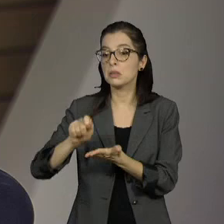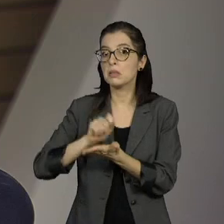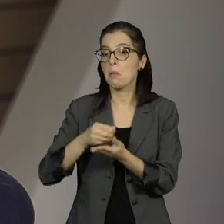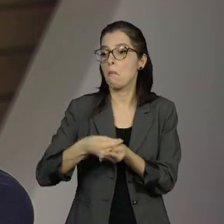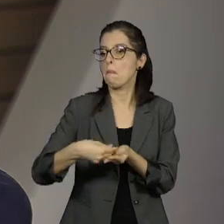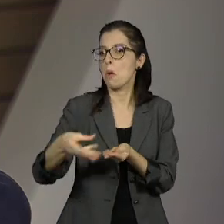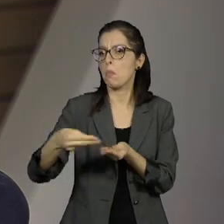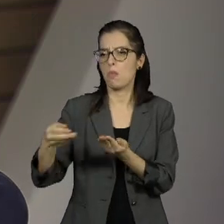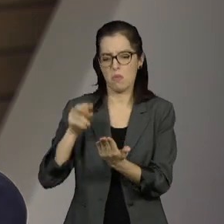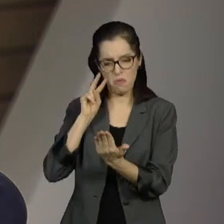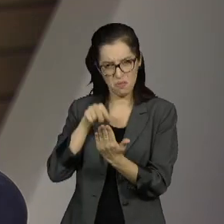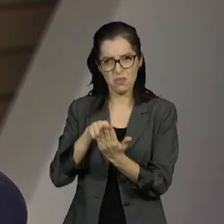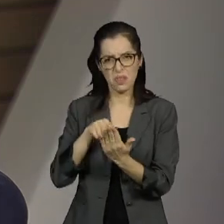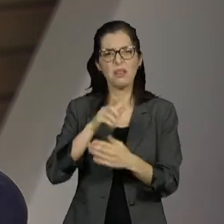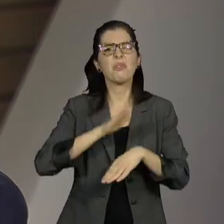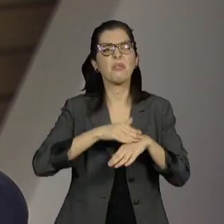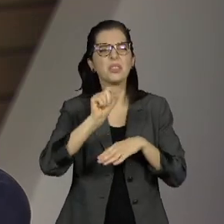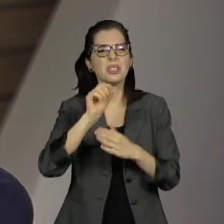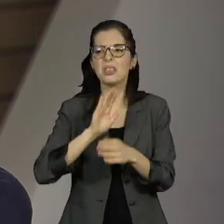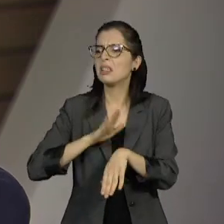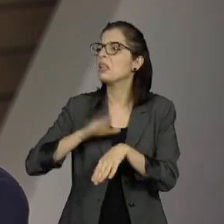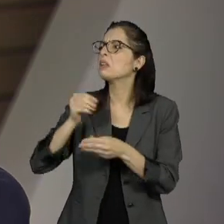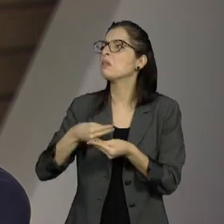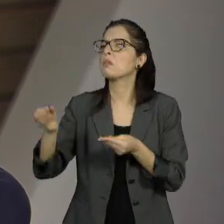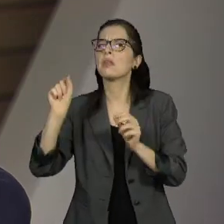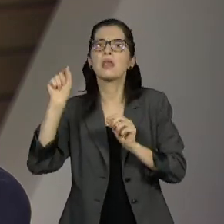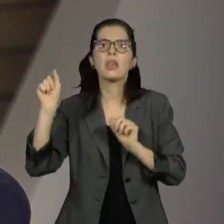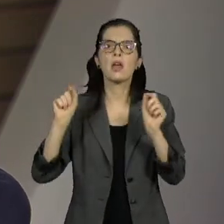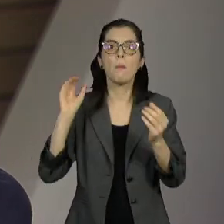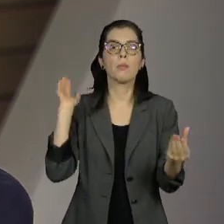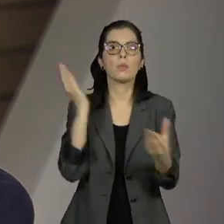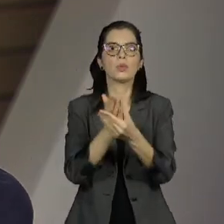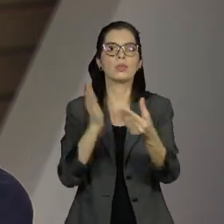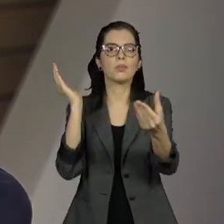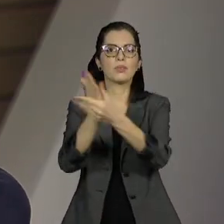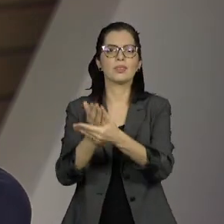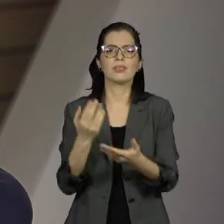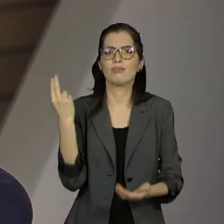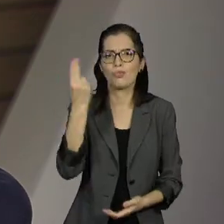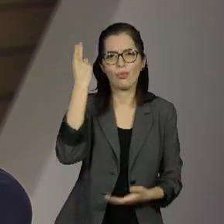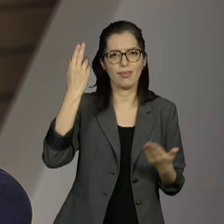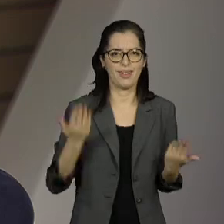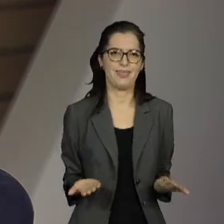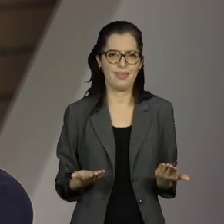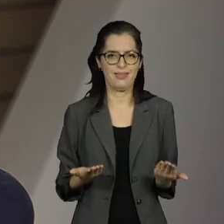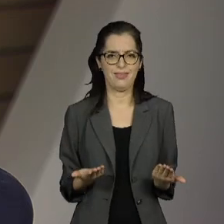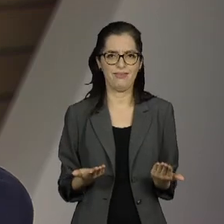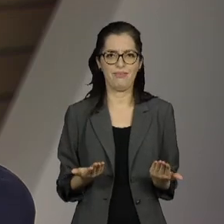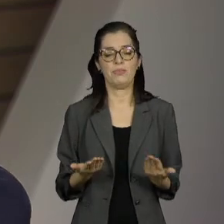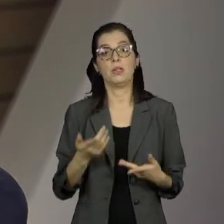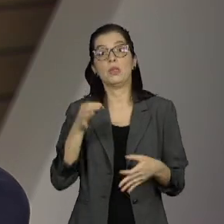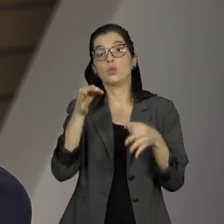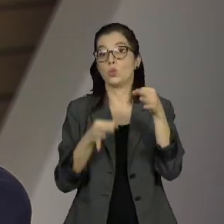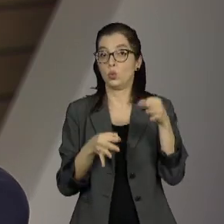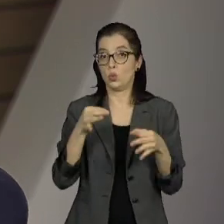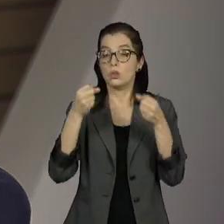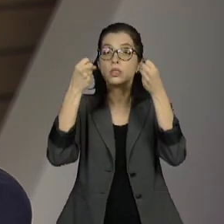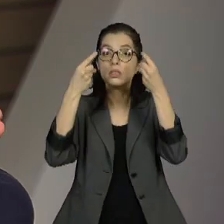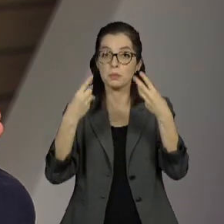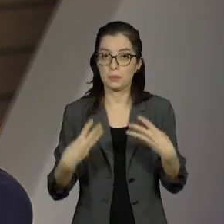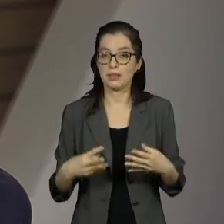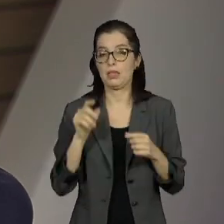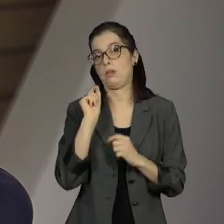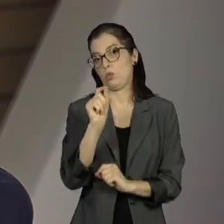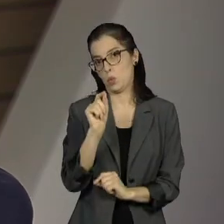panfleto, a justiça não tem como falar que foi feita pela campanha do João Campos. Mas o que a justiça decidiu neste caso? O João Campos foi beneficiado. Portanto,